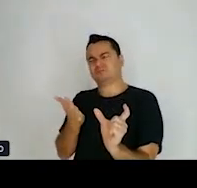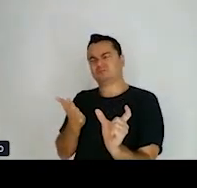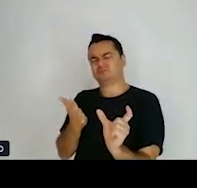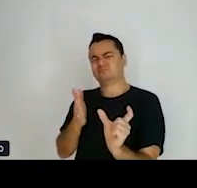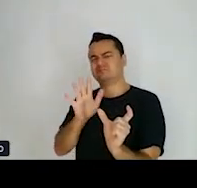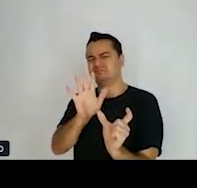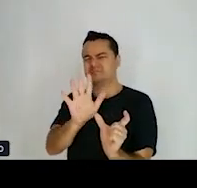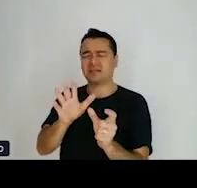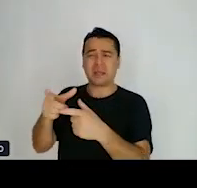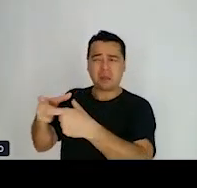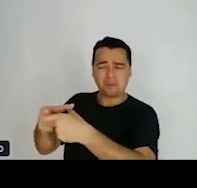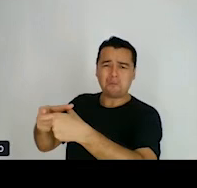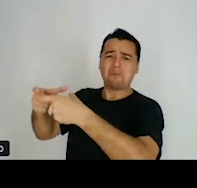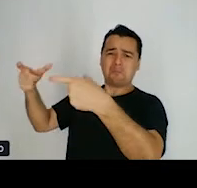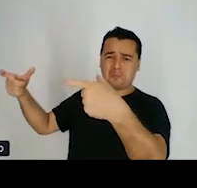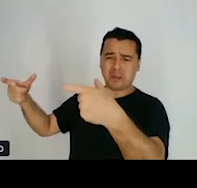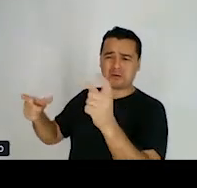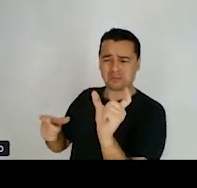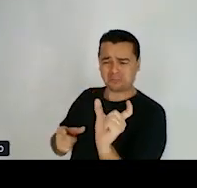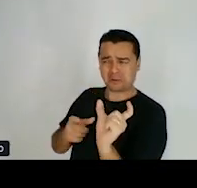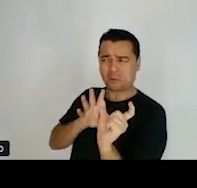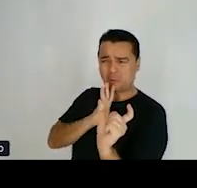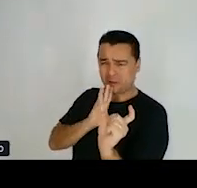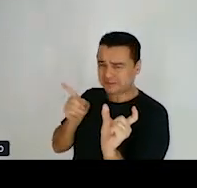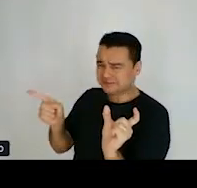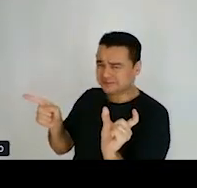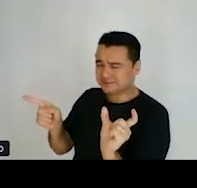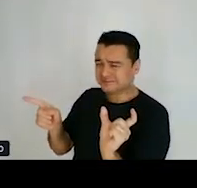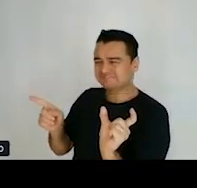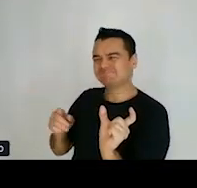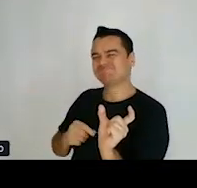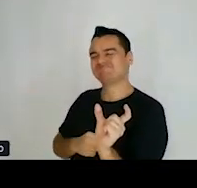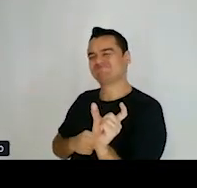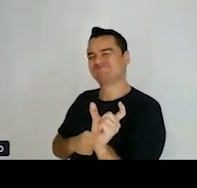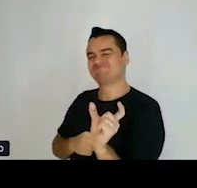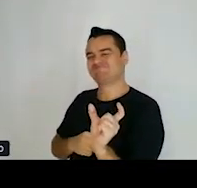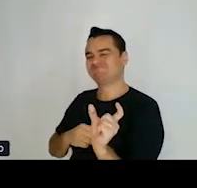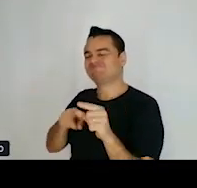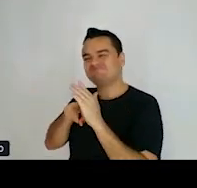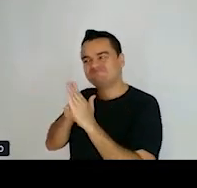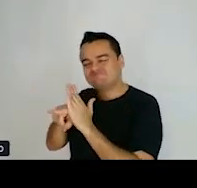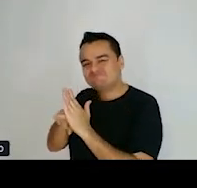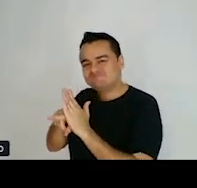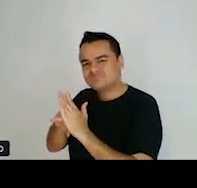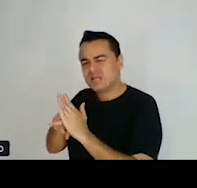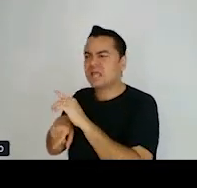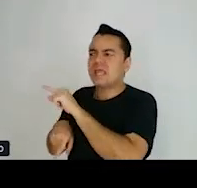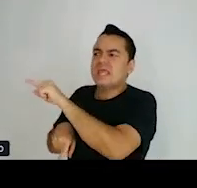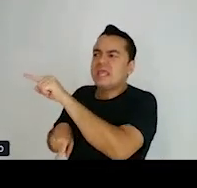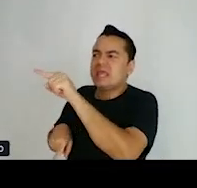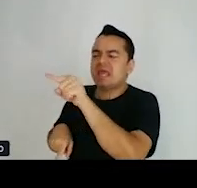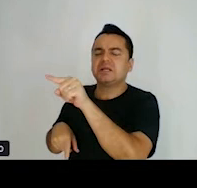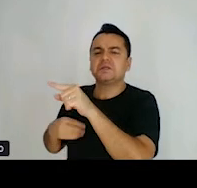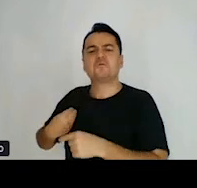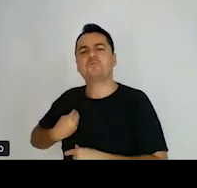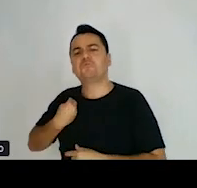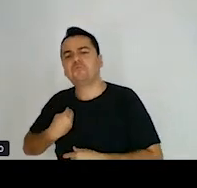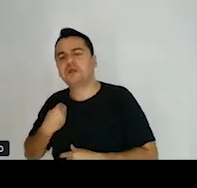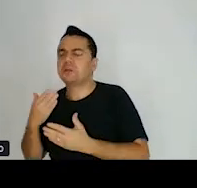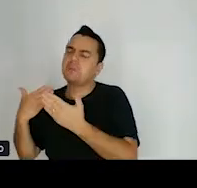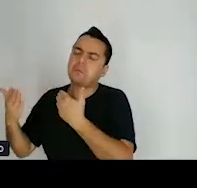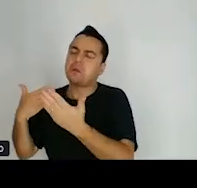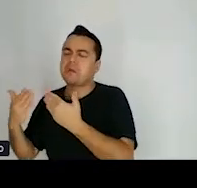palavra conhecida, ela precisa ser usual. Se eu tenho, por exemplo,